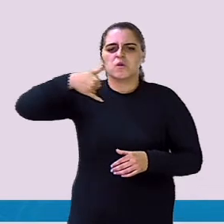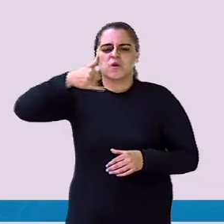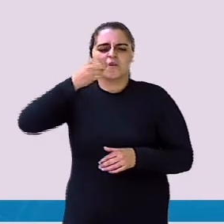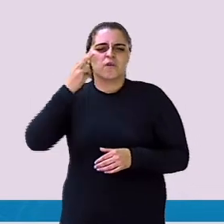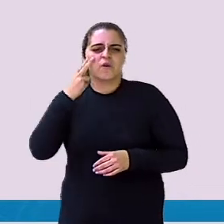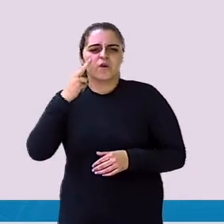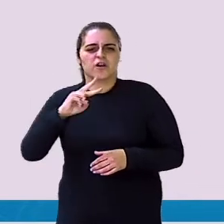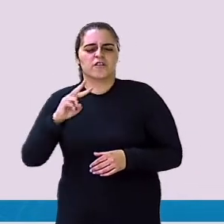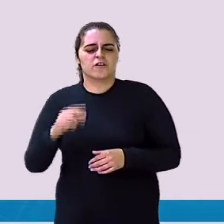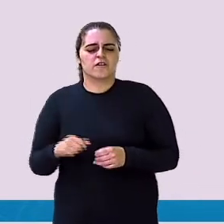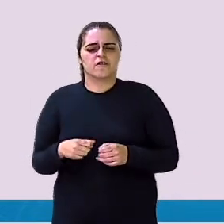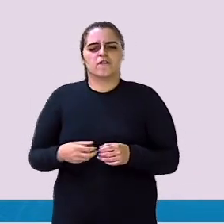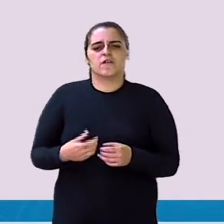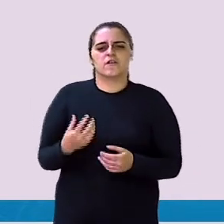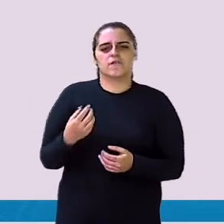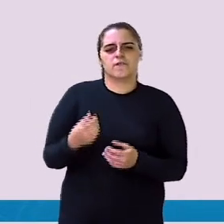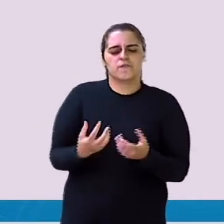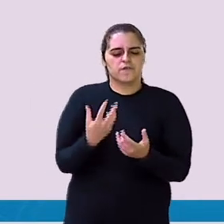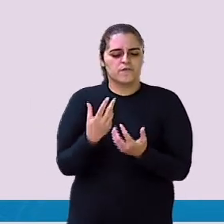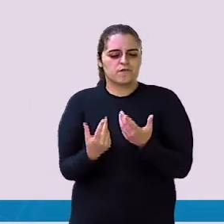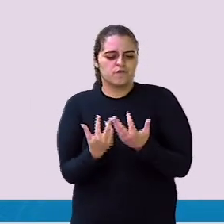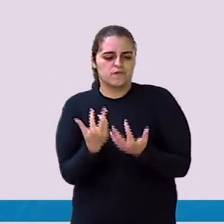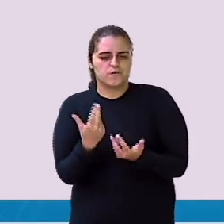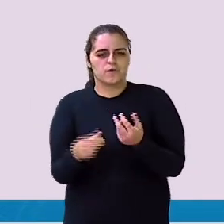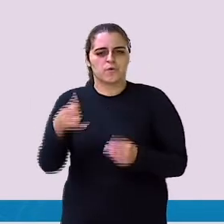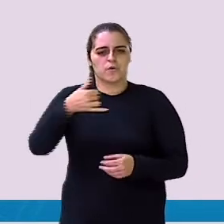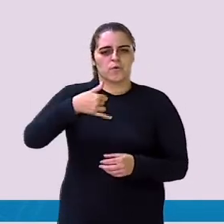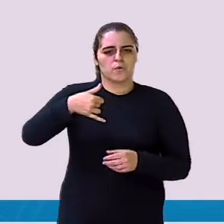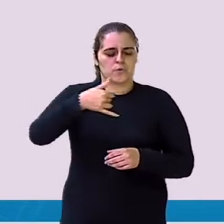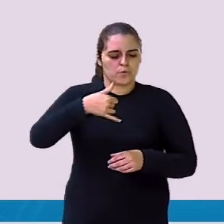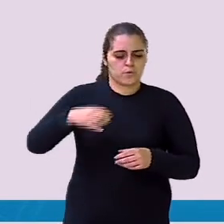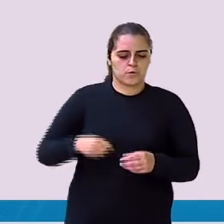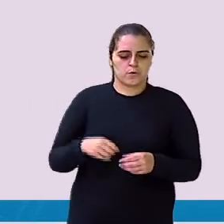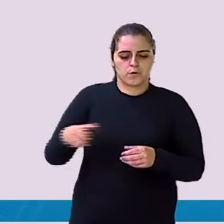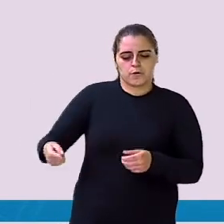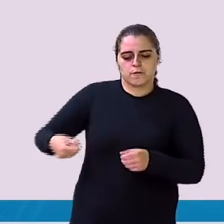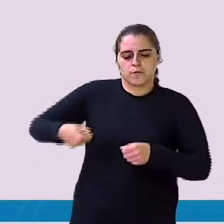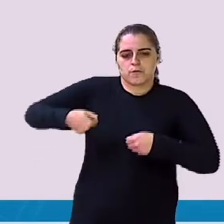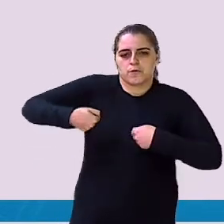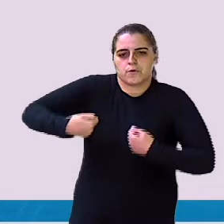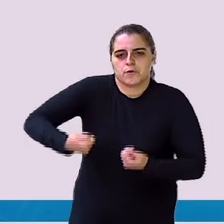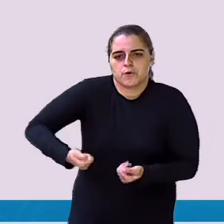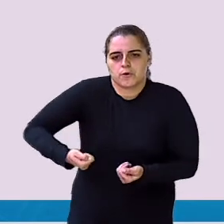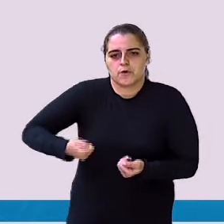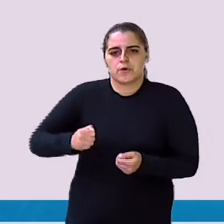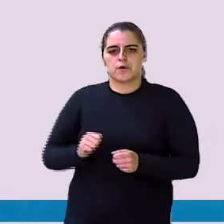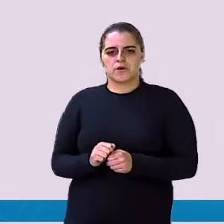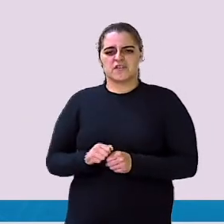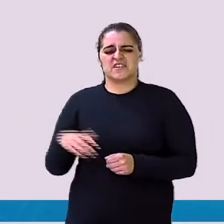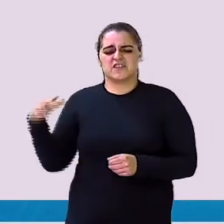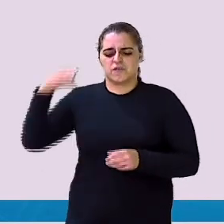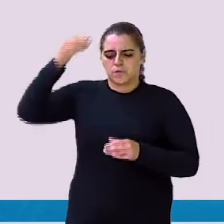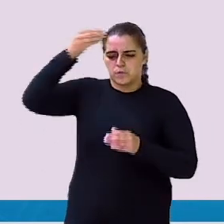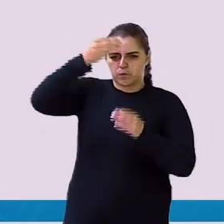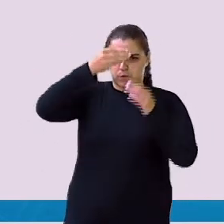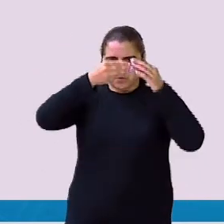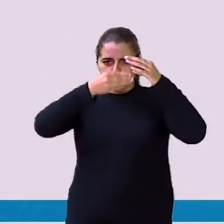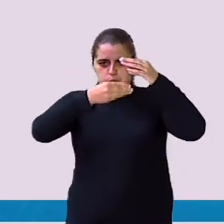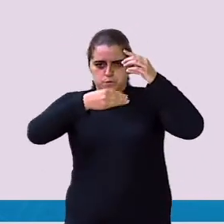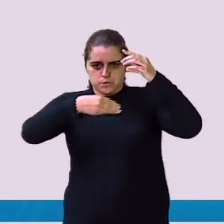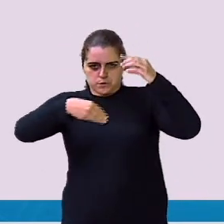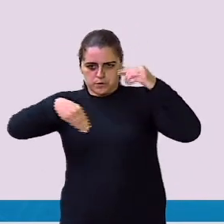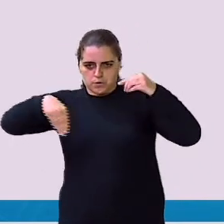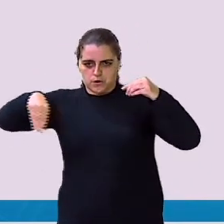vezes A mamãe Fritou Uma coisa em casa E joga o óleo Na pia Esse óleo Pelo cano Ele vai